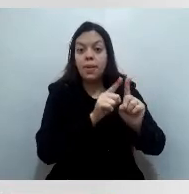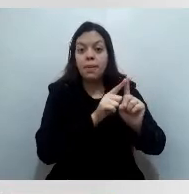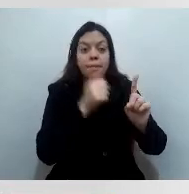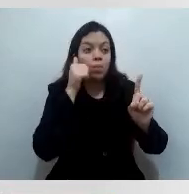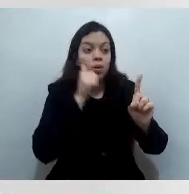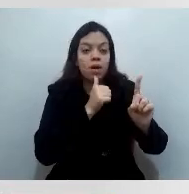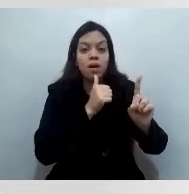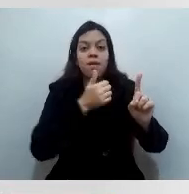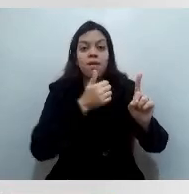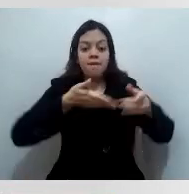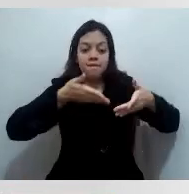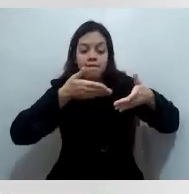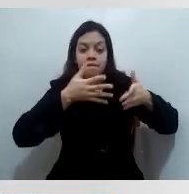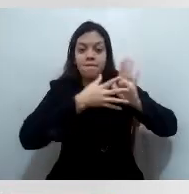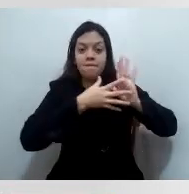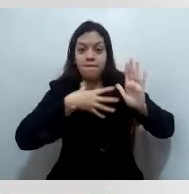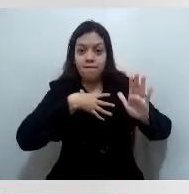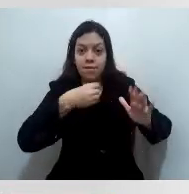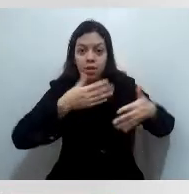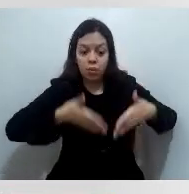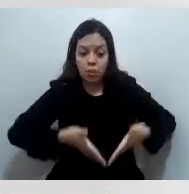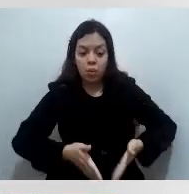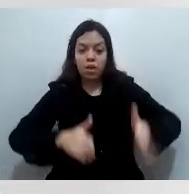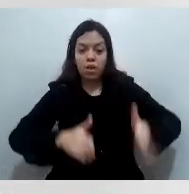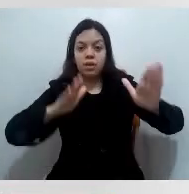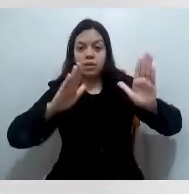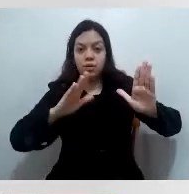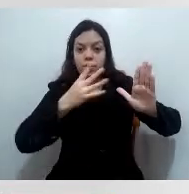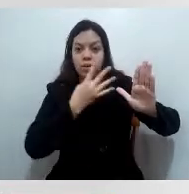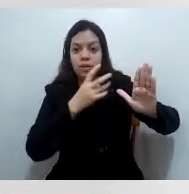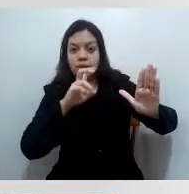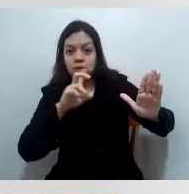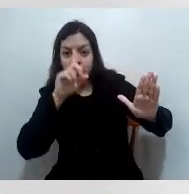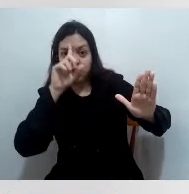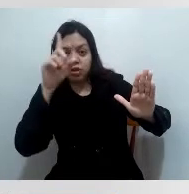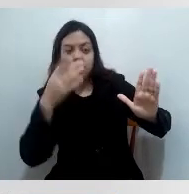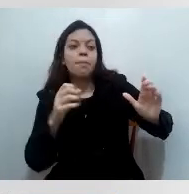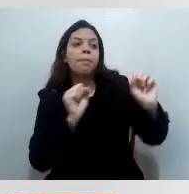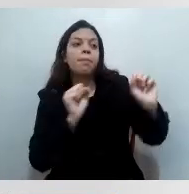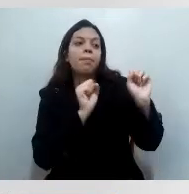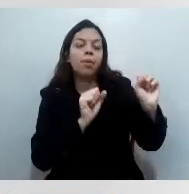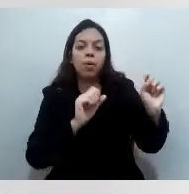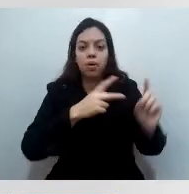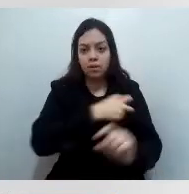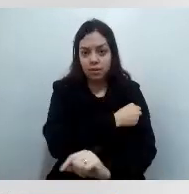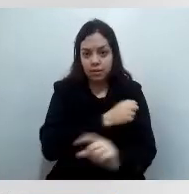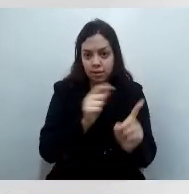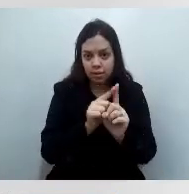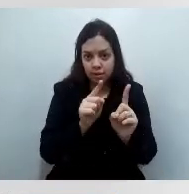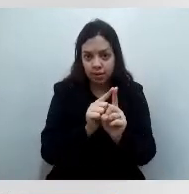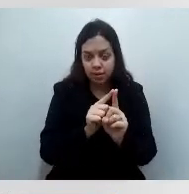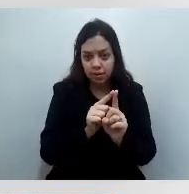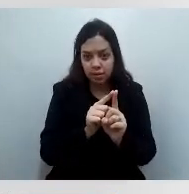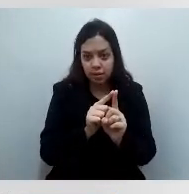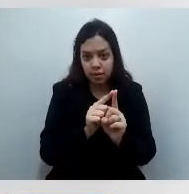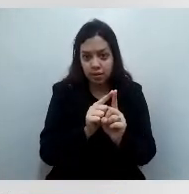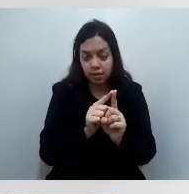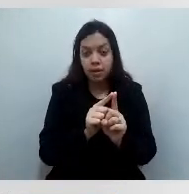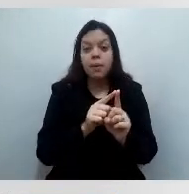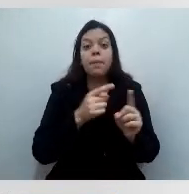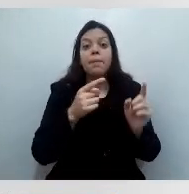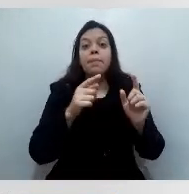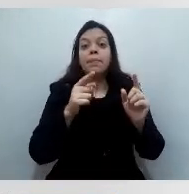comorbidades que nós iniciamos com doentes renais crônicos e pessoas com síndrome de Down.